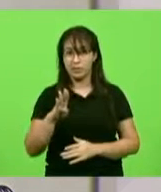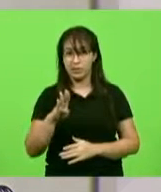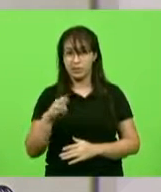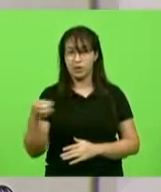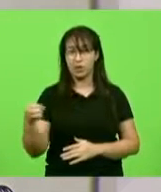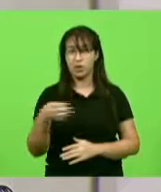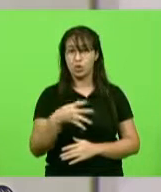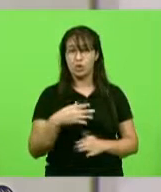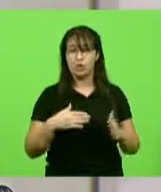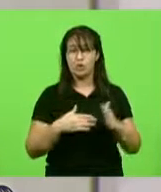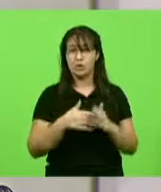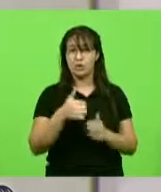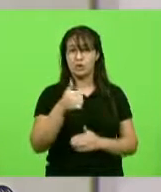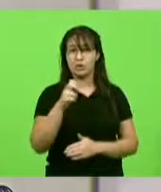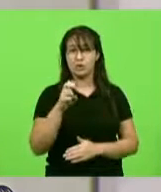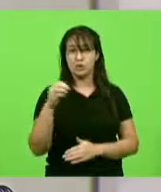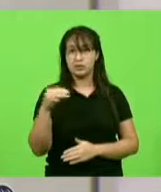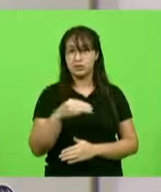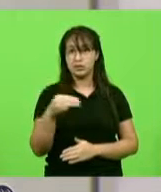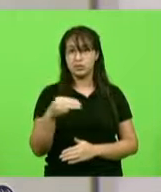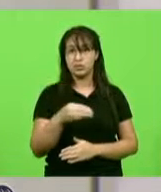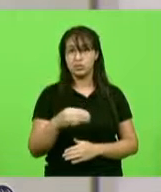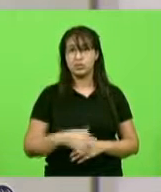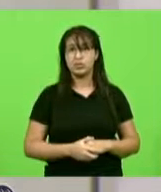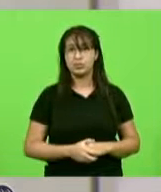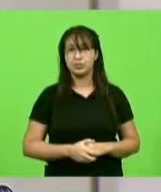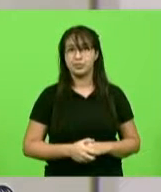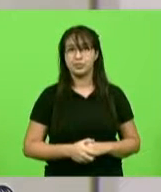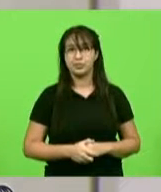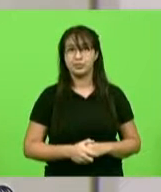minutos. Alguém fará o uso da palavra?